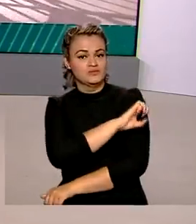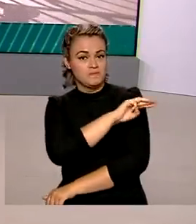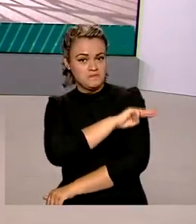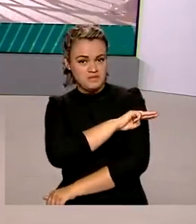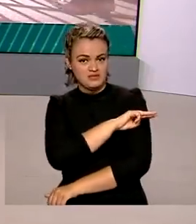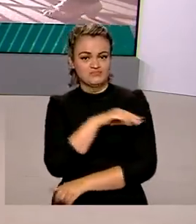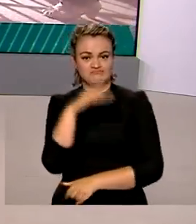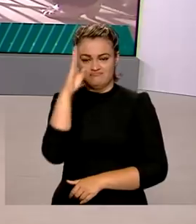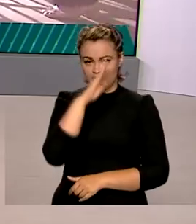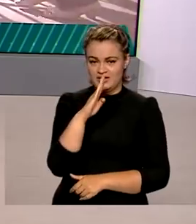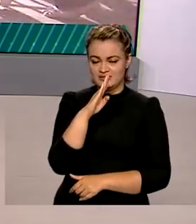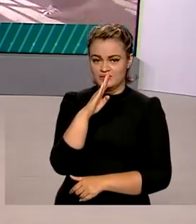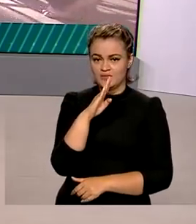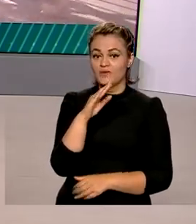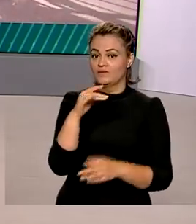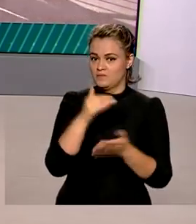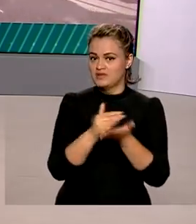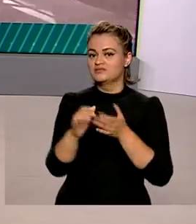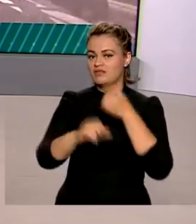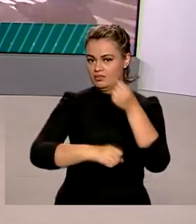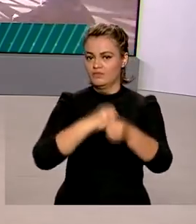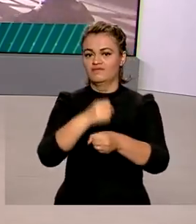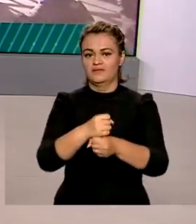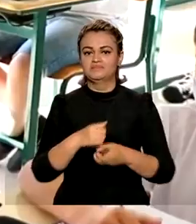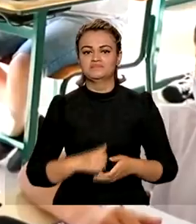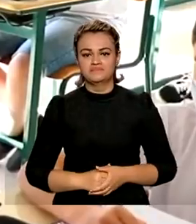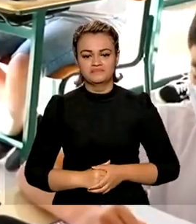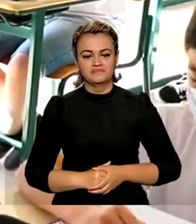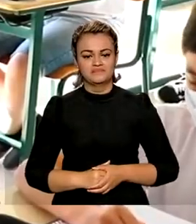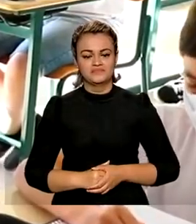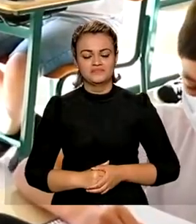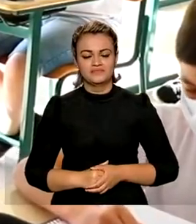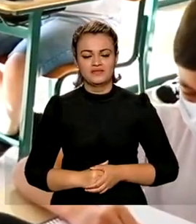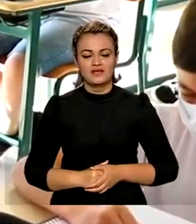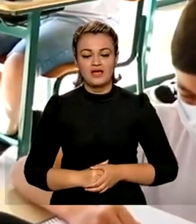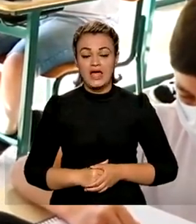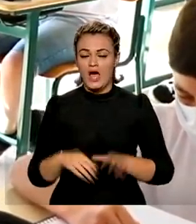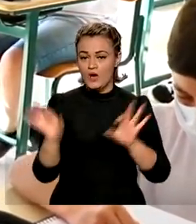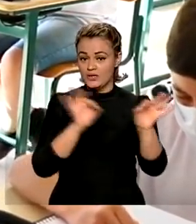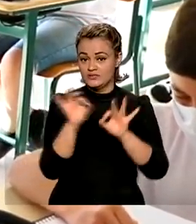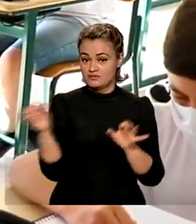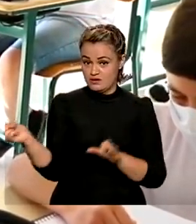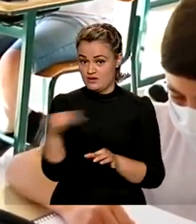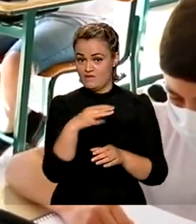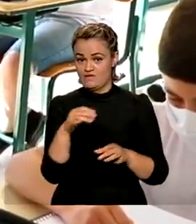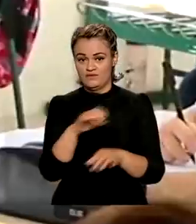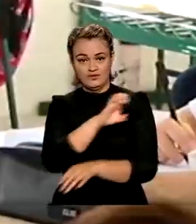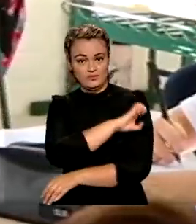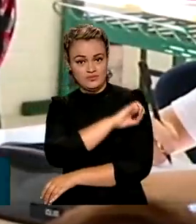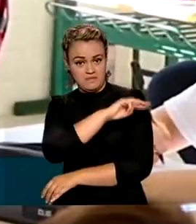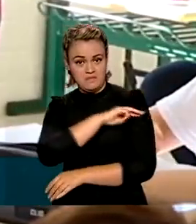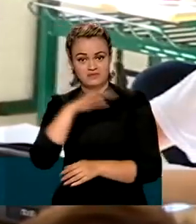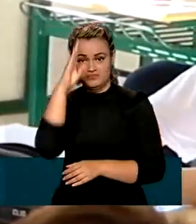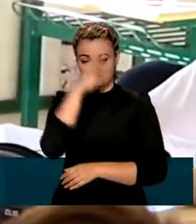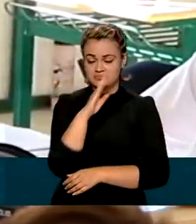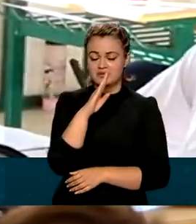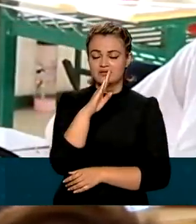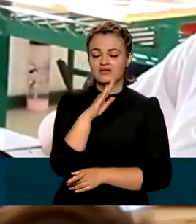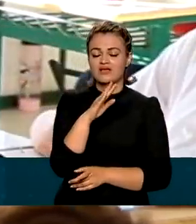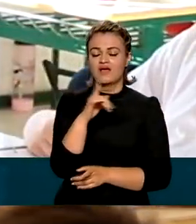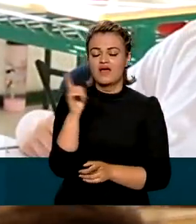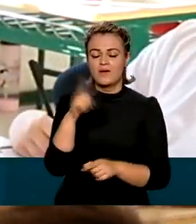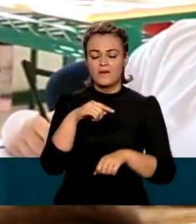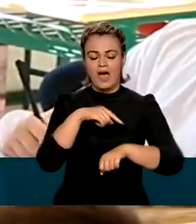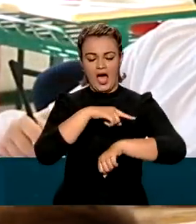ensino médio no país já a partir do ano que vem. A nova organização do ensino médio brasileiro amplia a